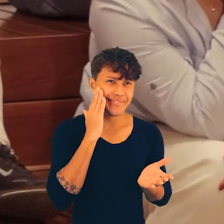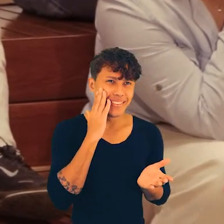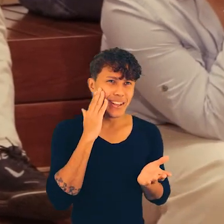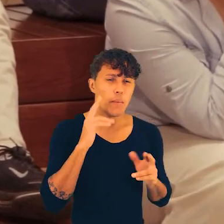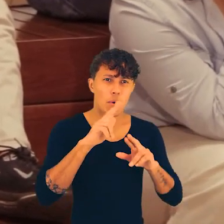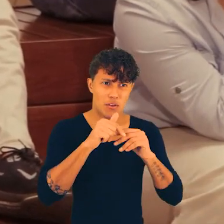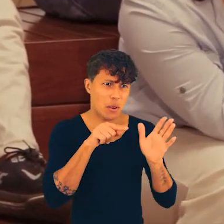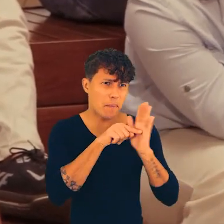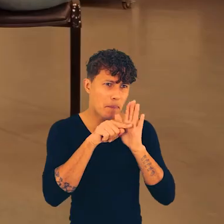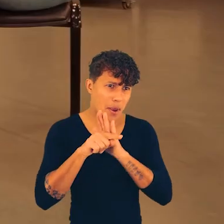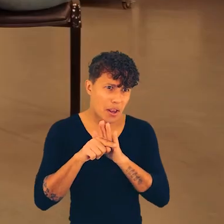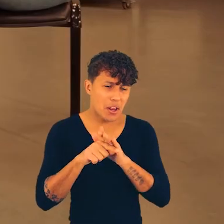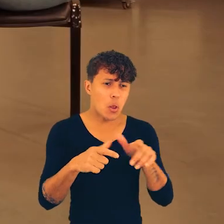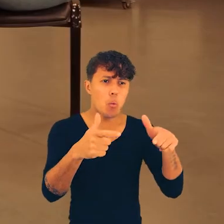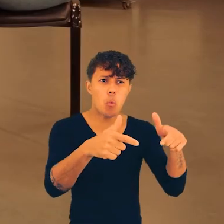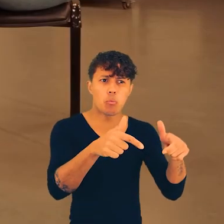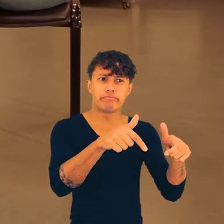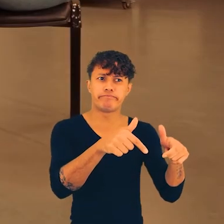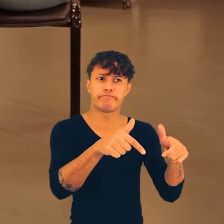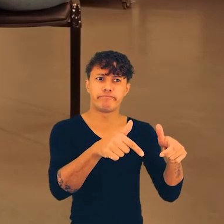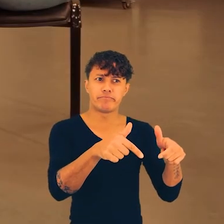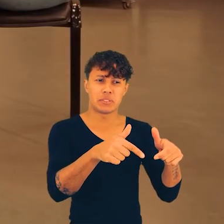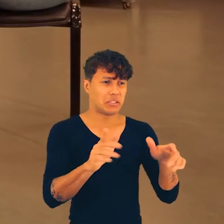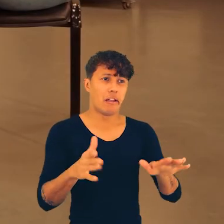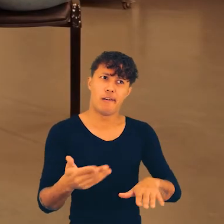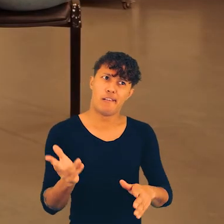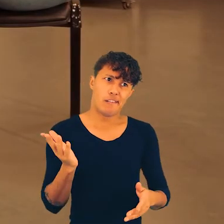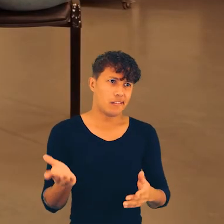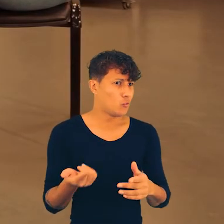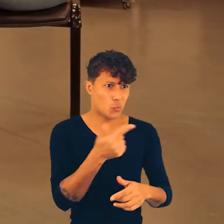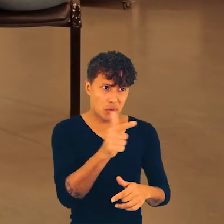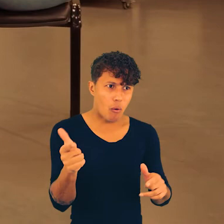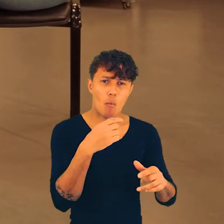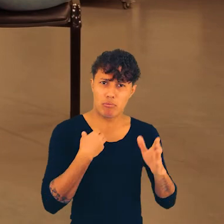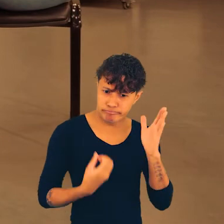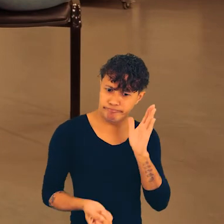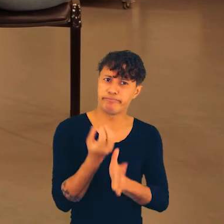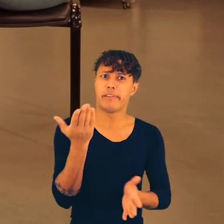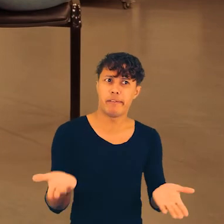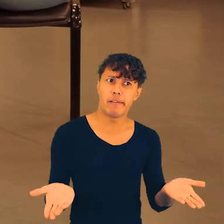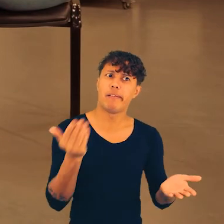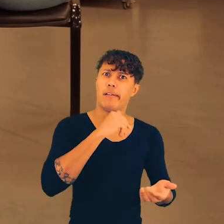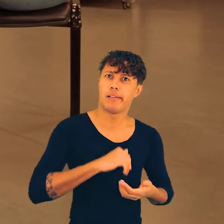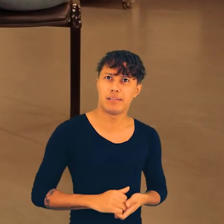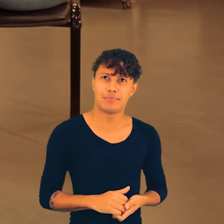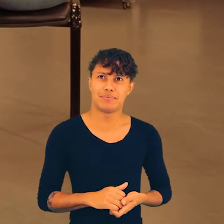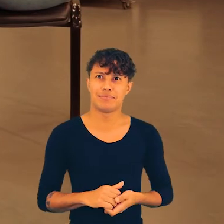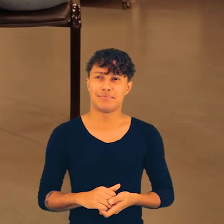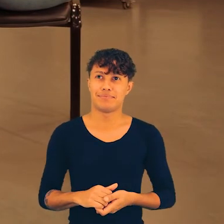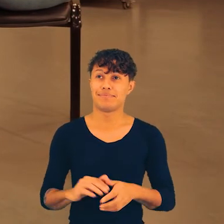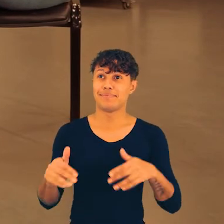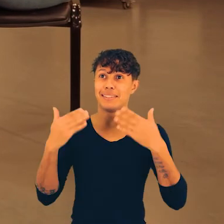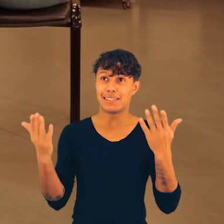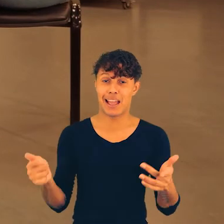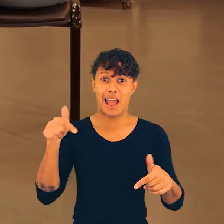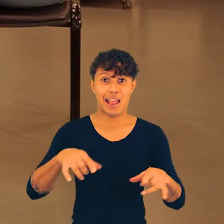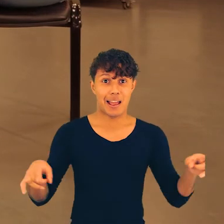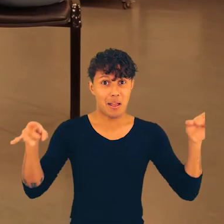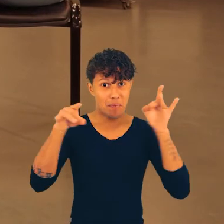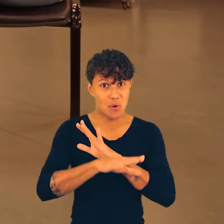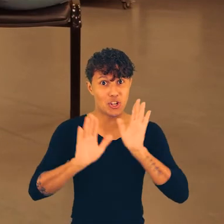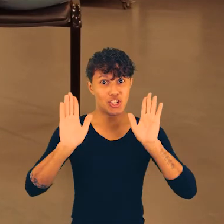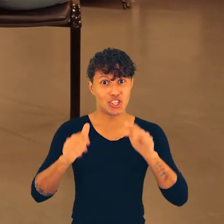seguinte, o que não existe, a gente cria. Então, é isso. Você pesquisa uma organização, bicho, bora lá criar uma organização, sabe?